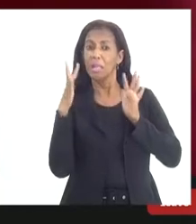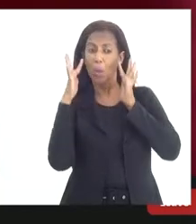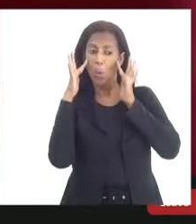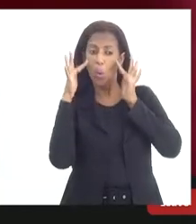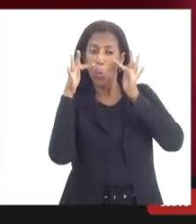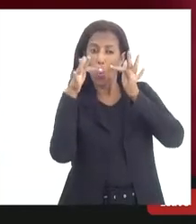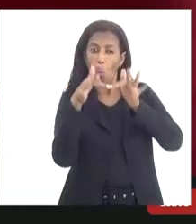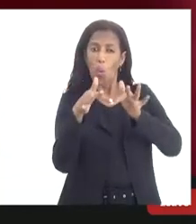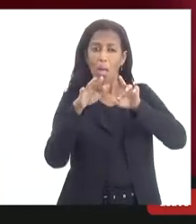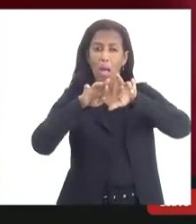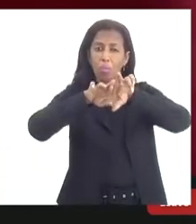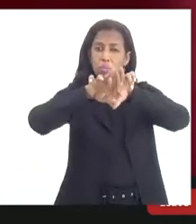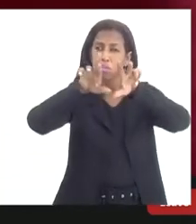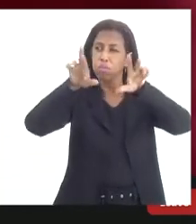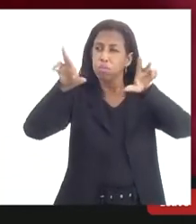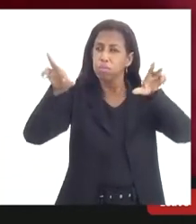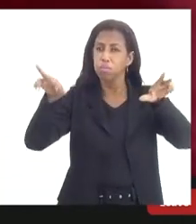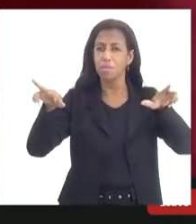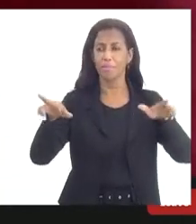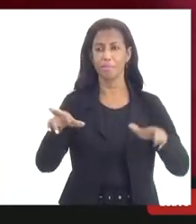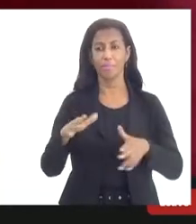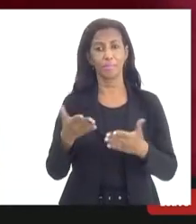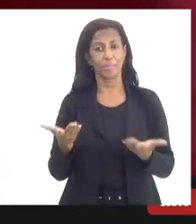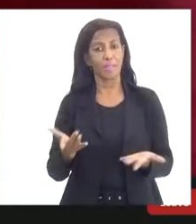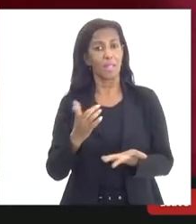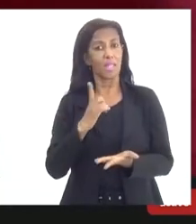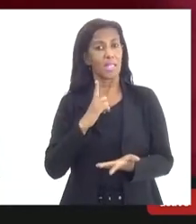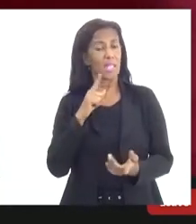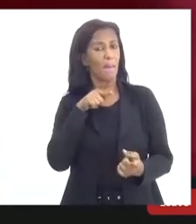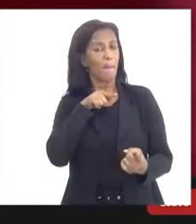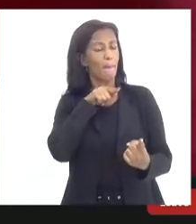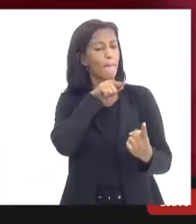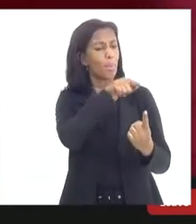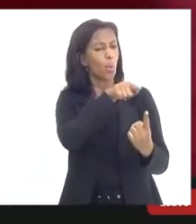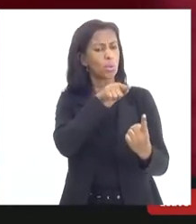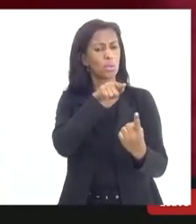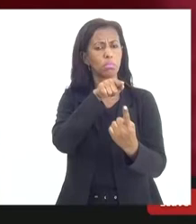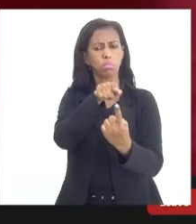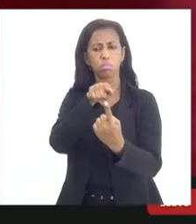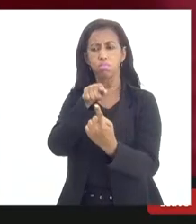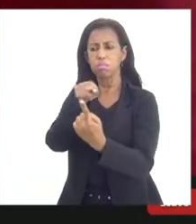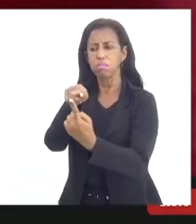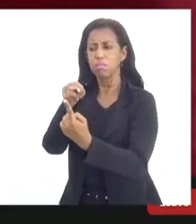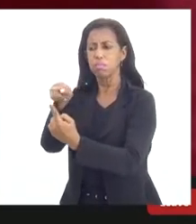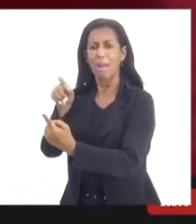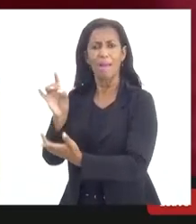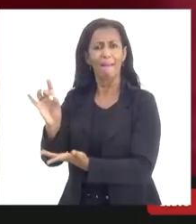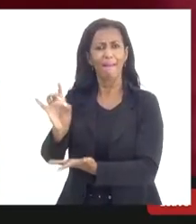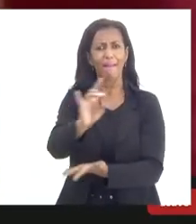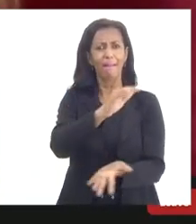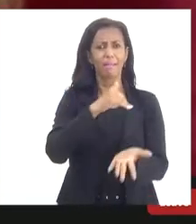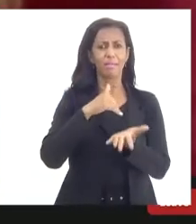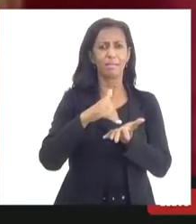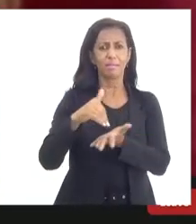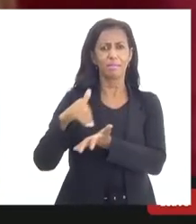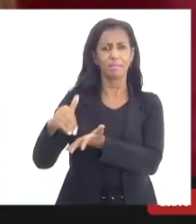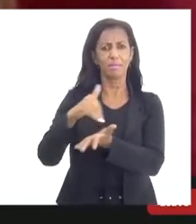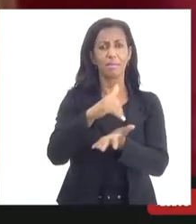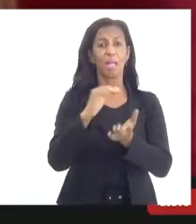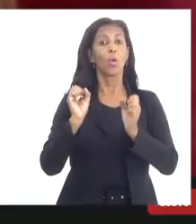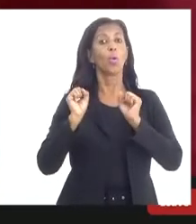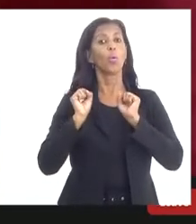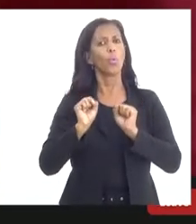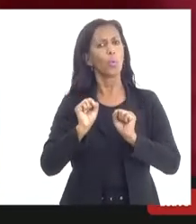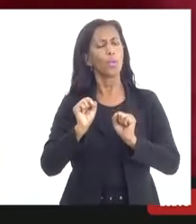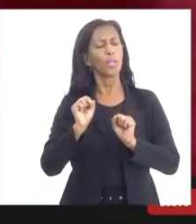multidisciplinar ou seja que aponta para cada secretaria aquilo que pode ser feito